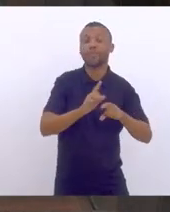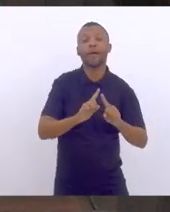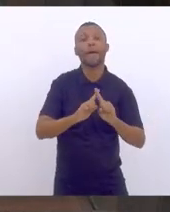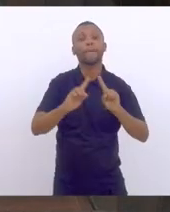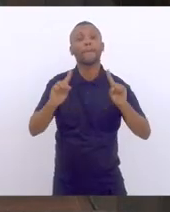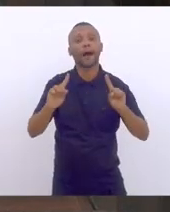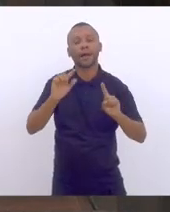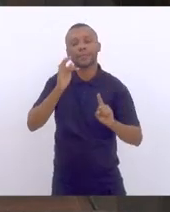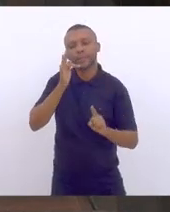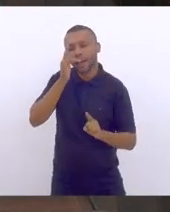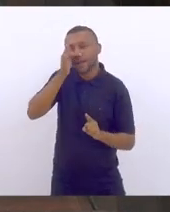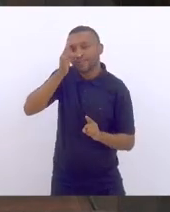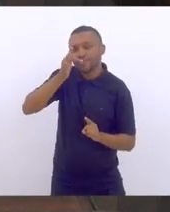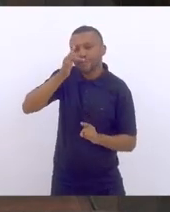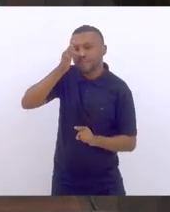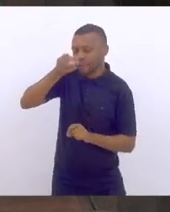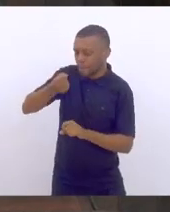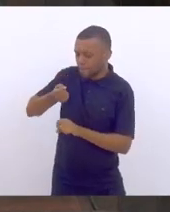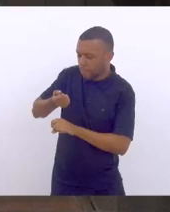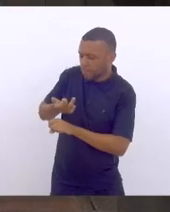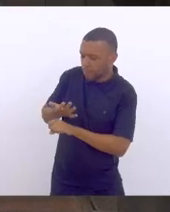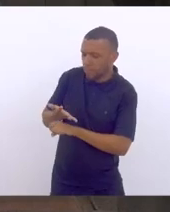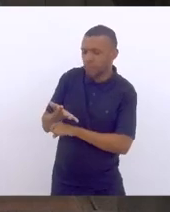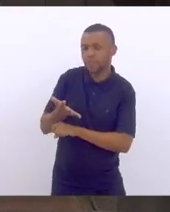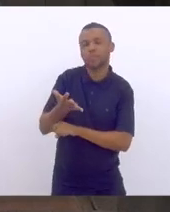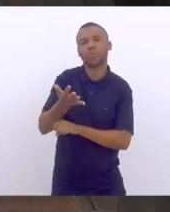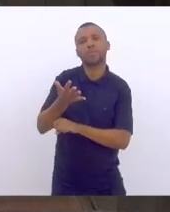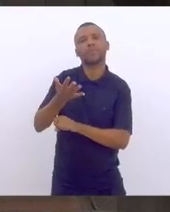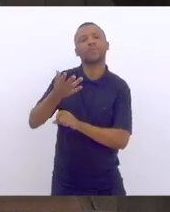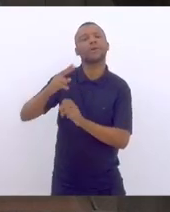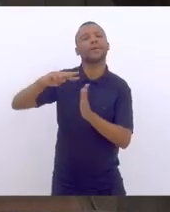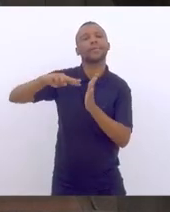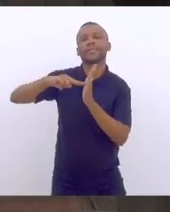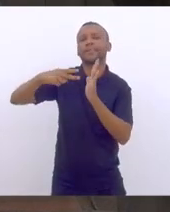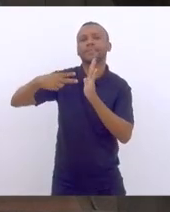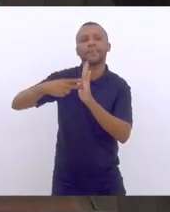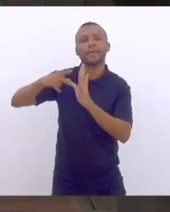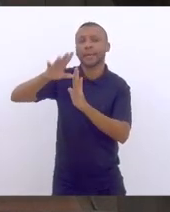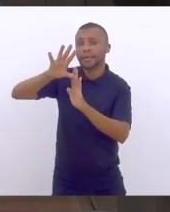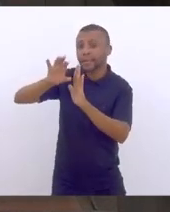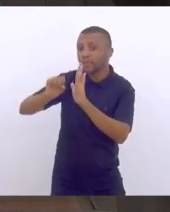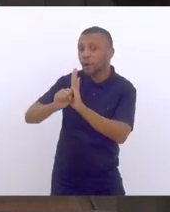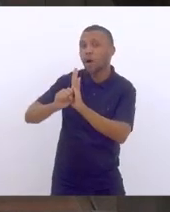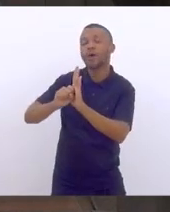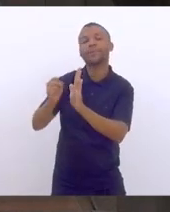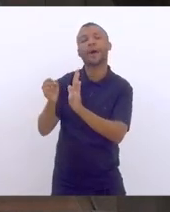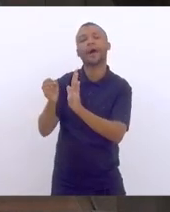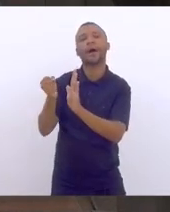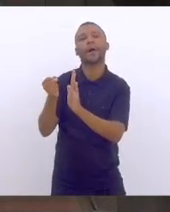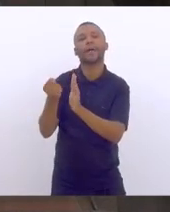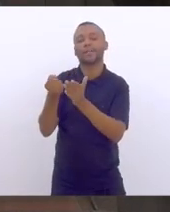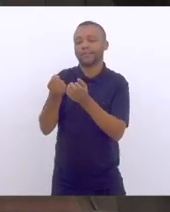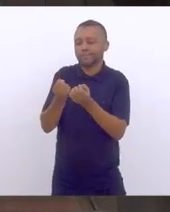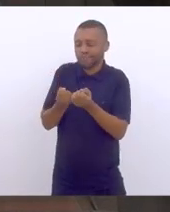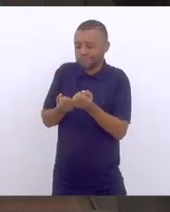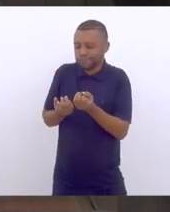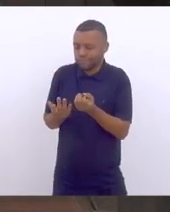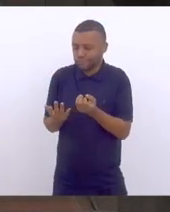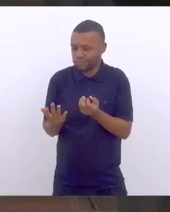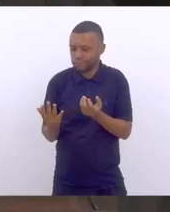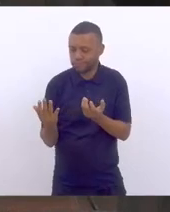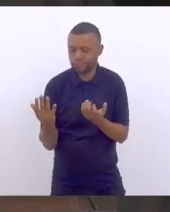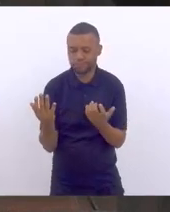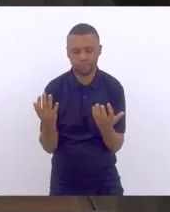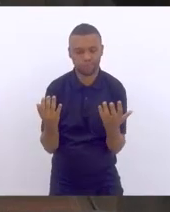si o simbolismo da fertilidade, o simbolismo dos novos